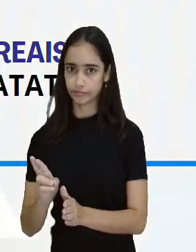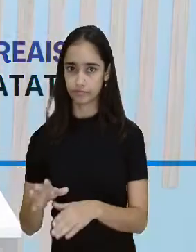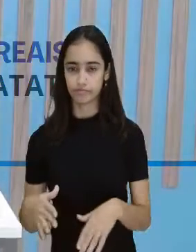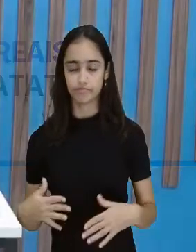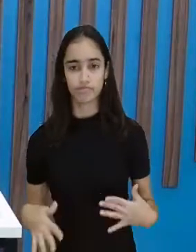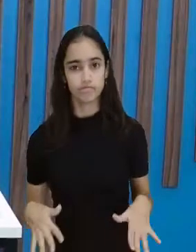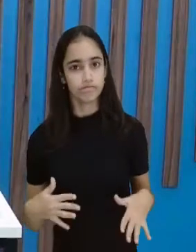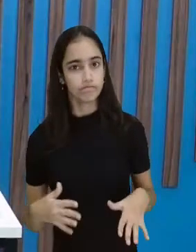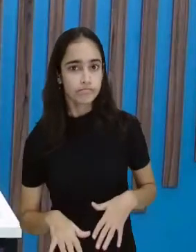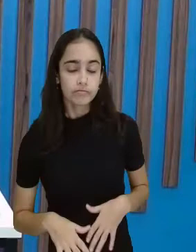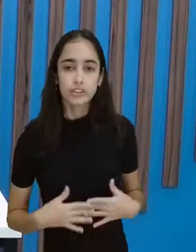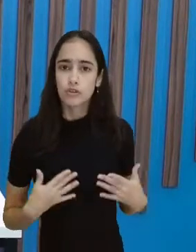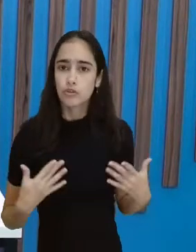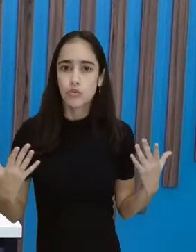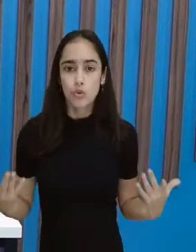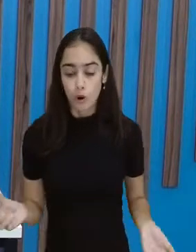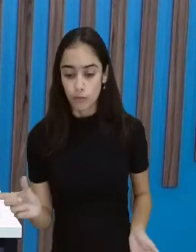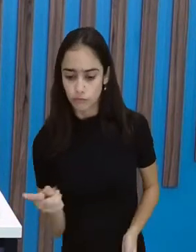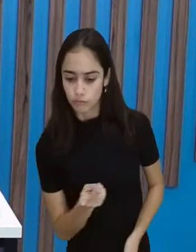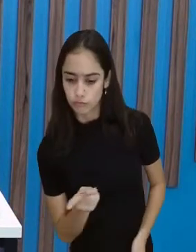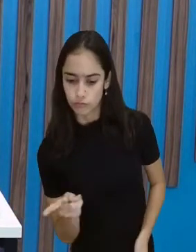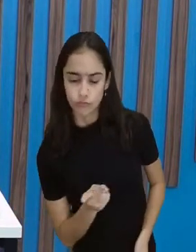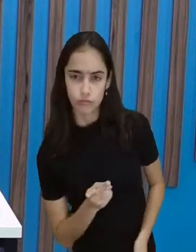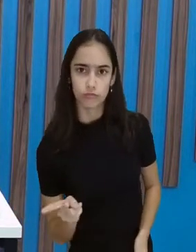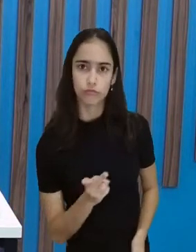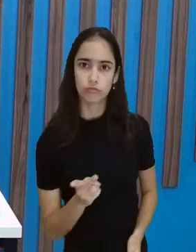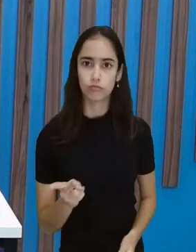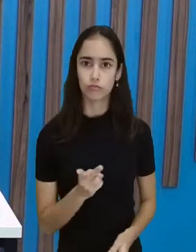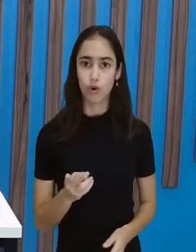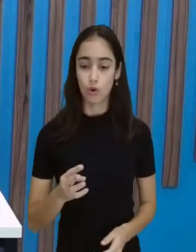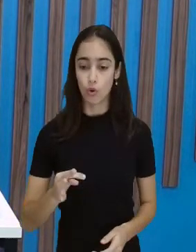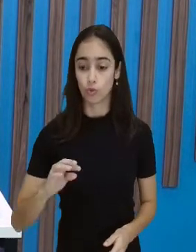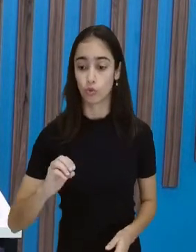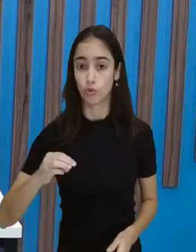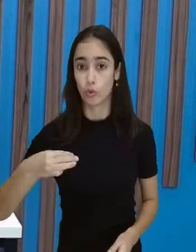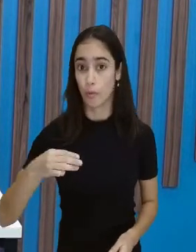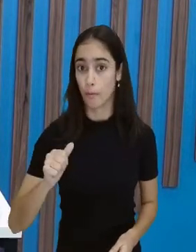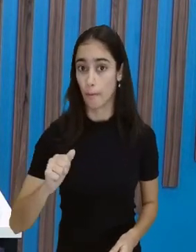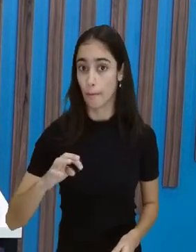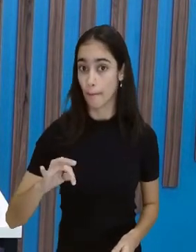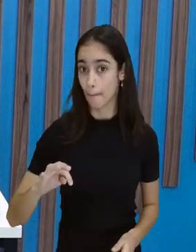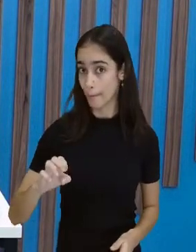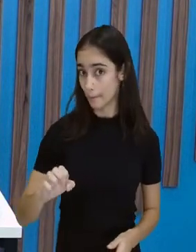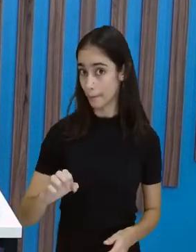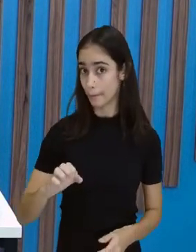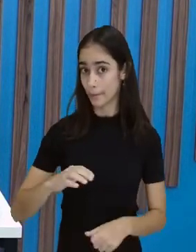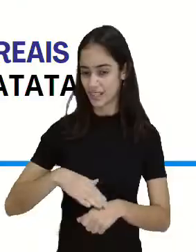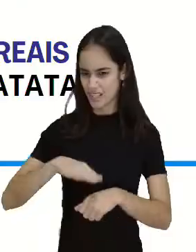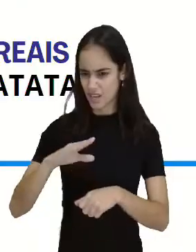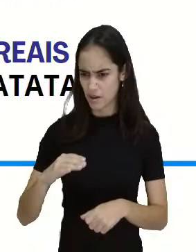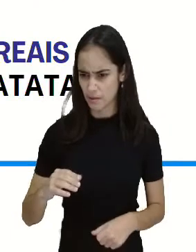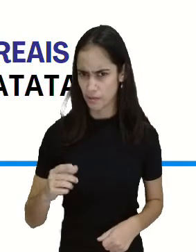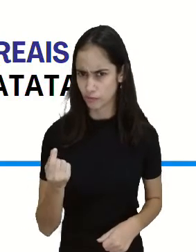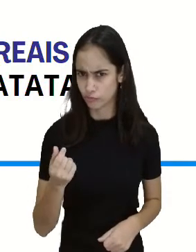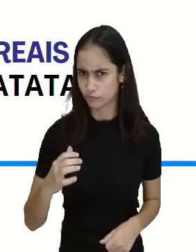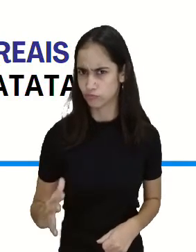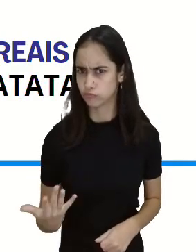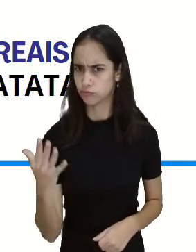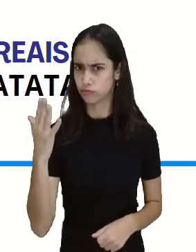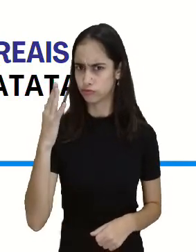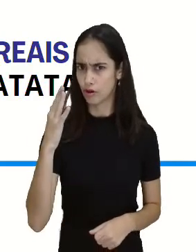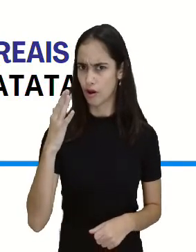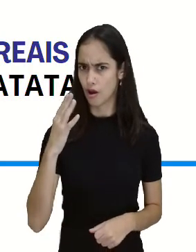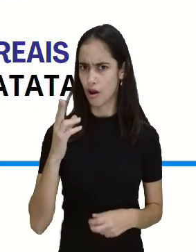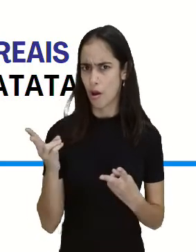Tá certo? E aí, em qual mercado o tomate é mais caro? E aí, professora Cátia, deu pra perceber só olhando os valores